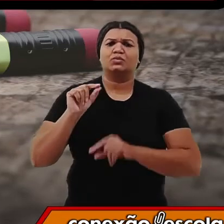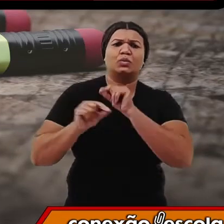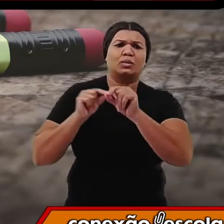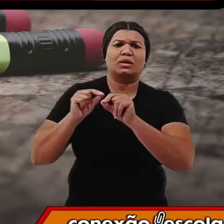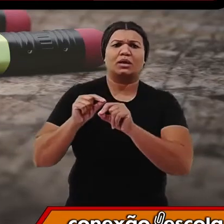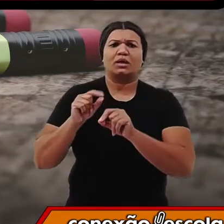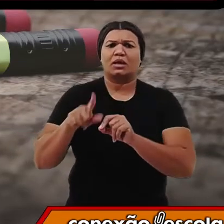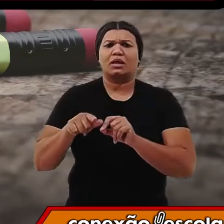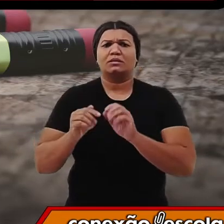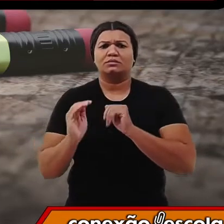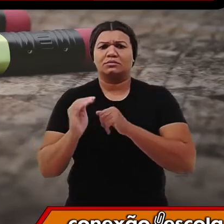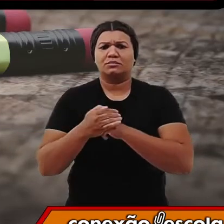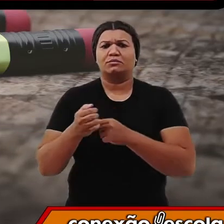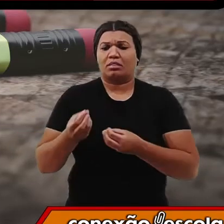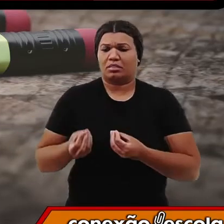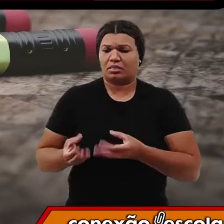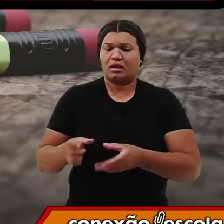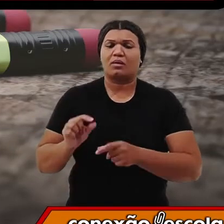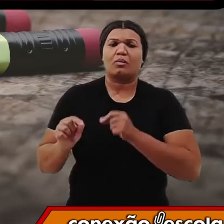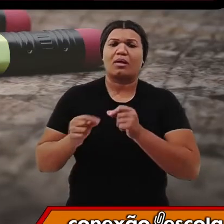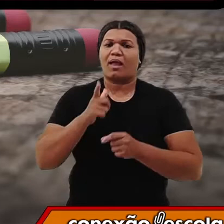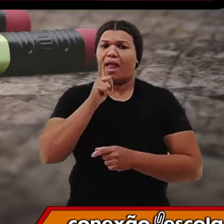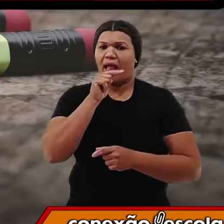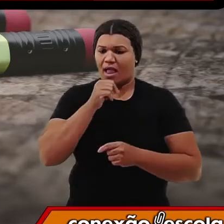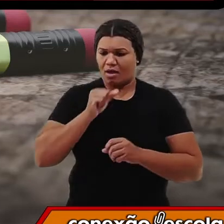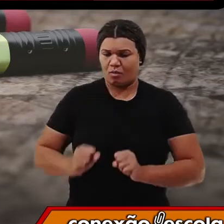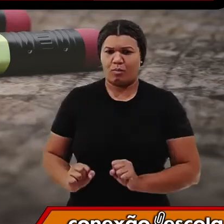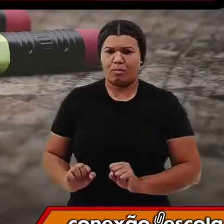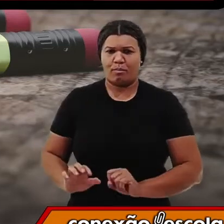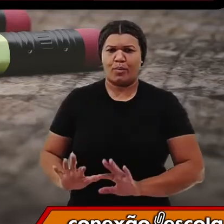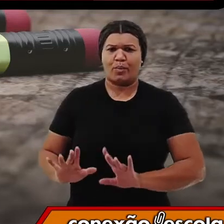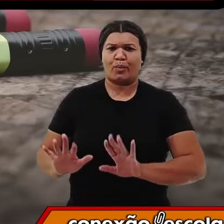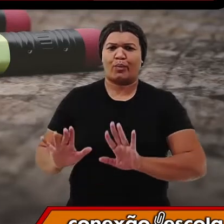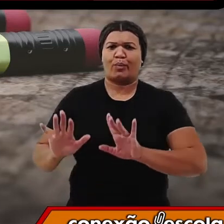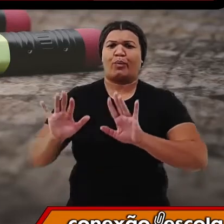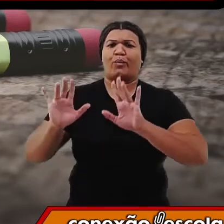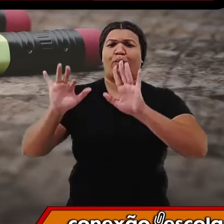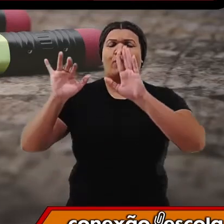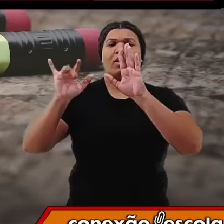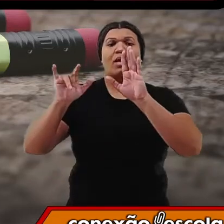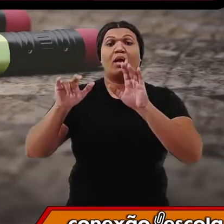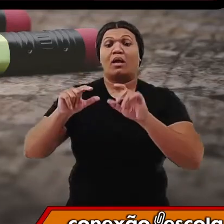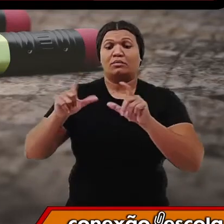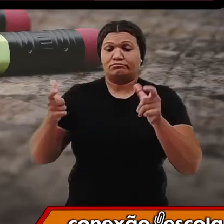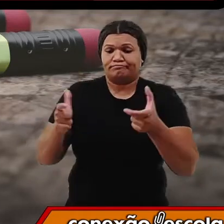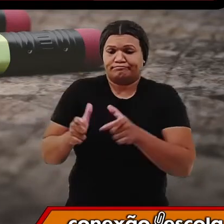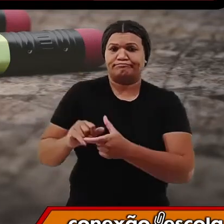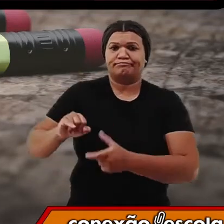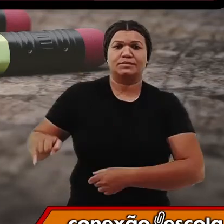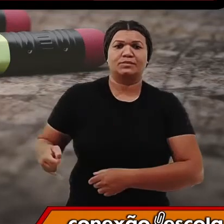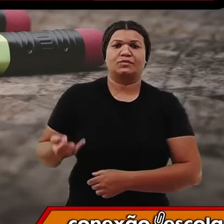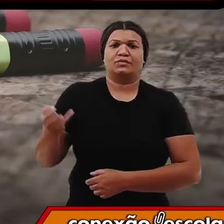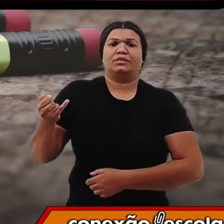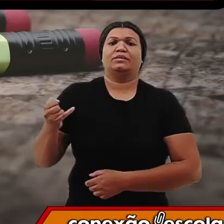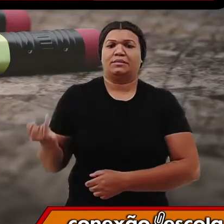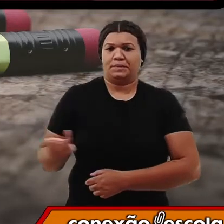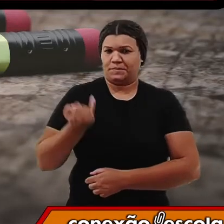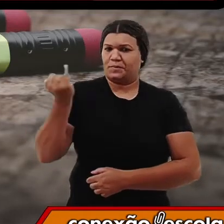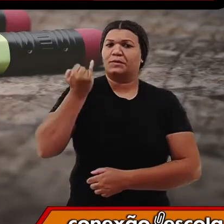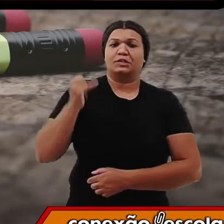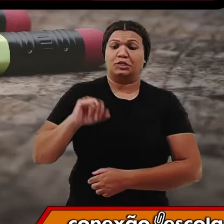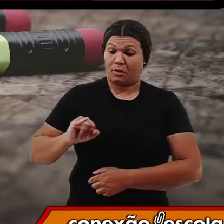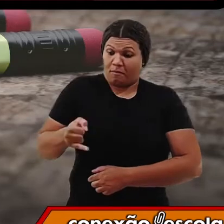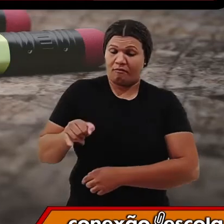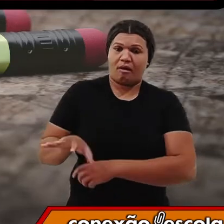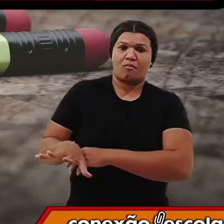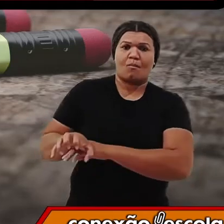evaporação da água, diminuindo o aproveitamento desse importante recurso hídrico. Então, é necessário